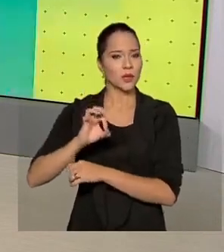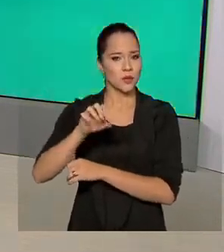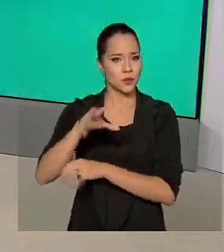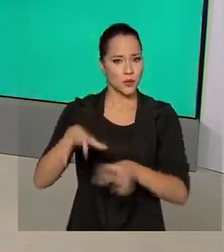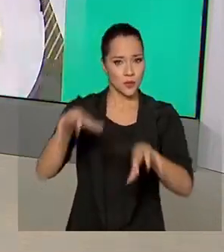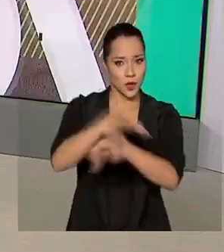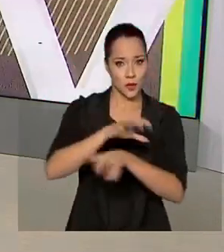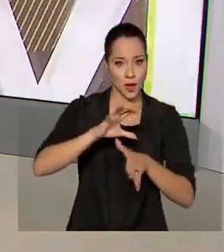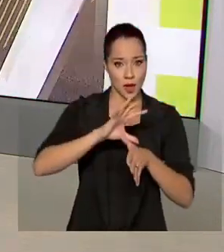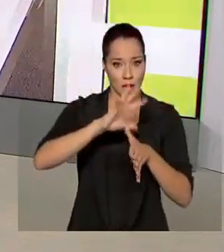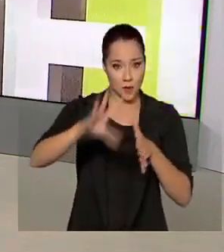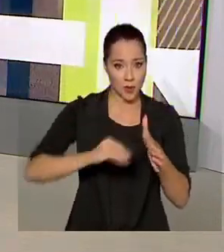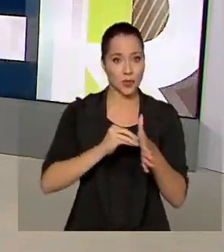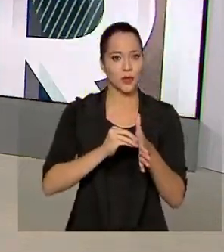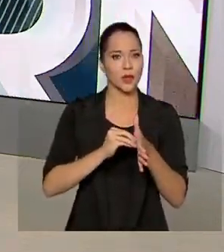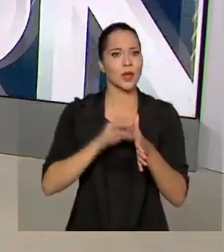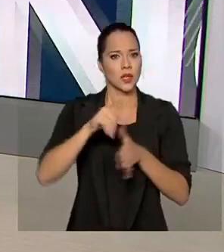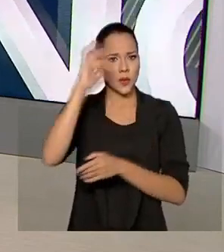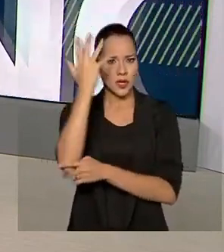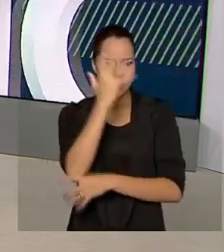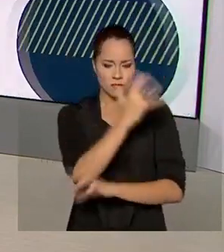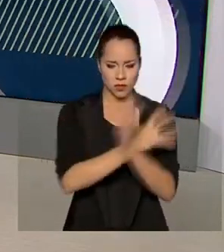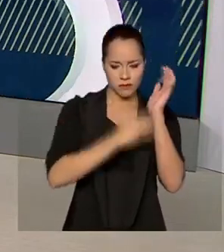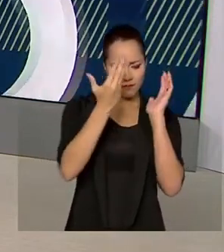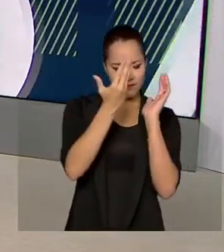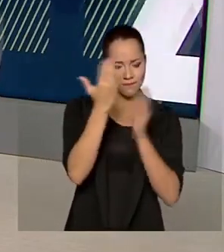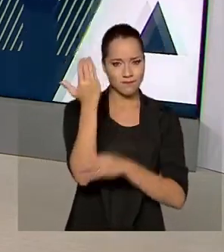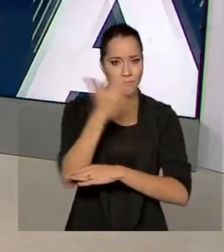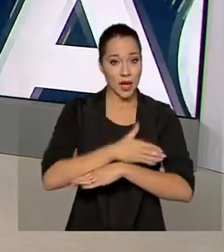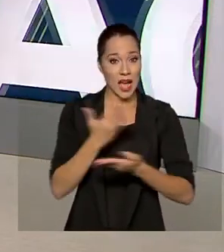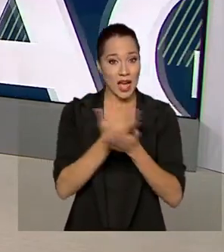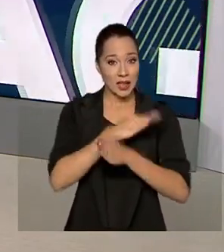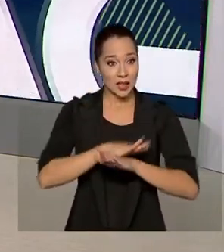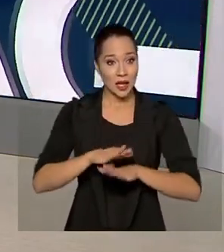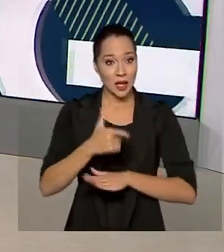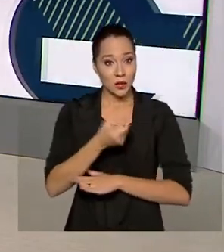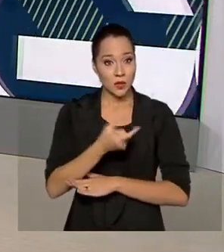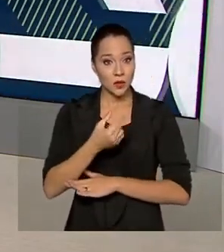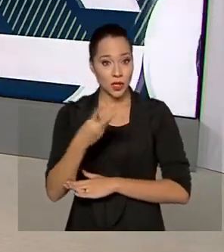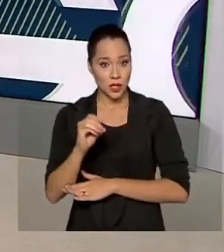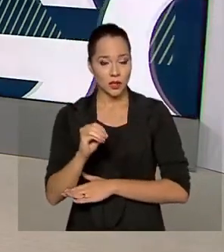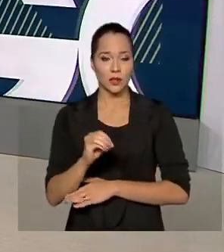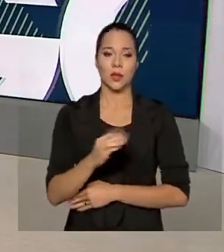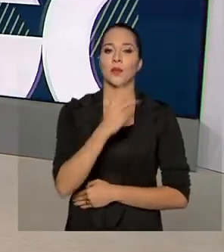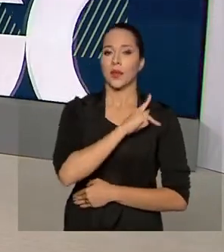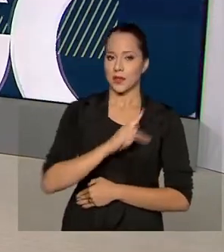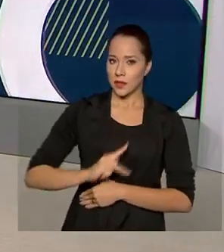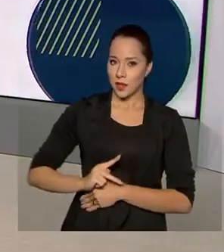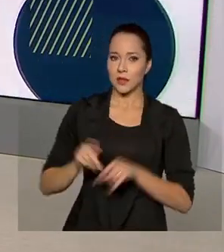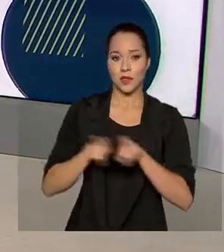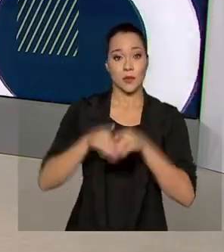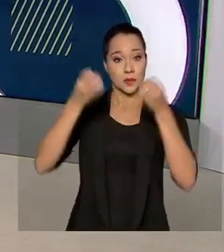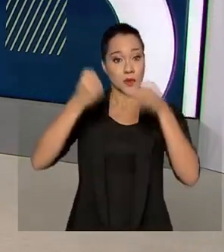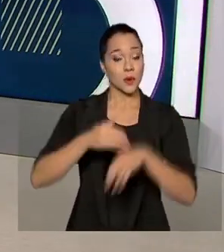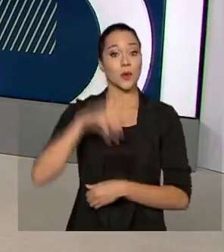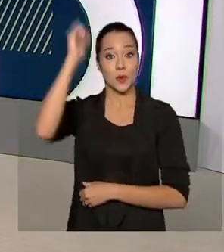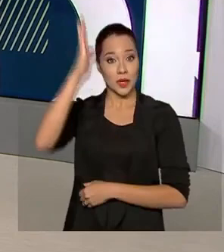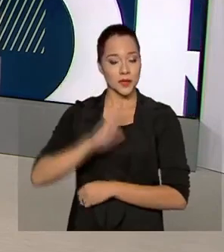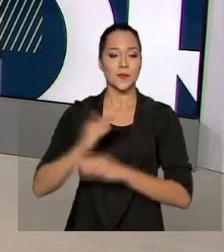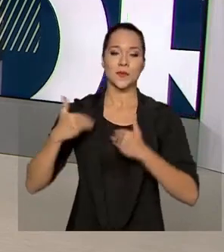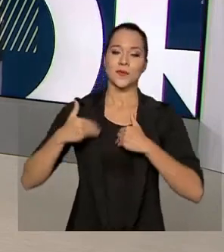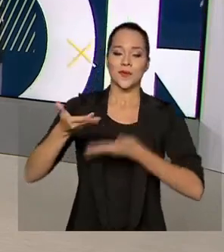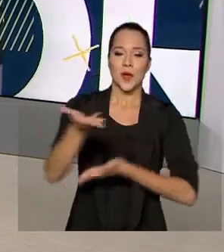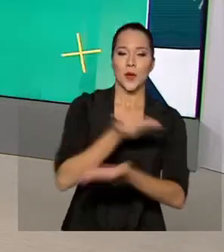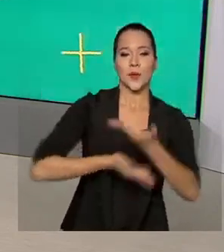E reforçou que o Brasil vai eliminar o desmatamento ilegal até 2030. O presidente também disse que o Brasil está aberto